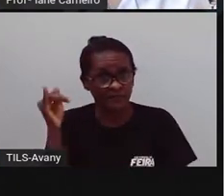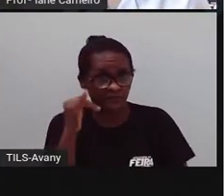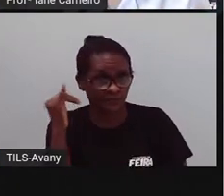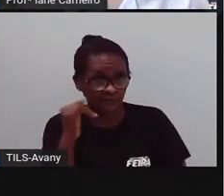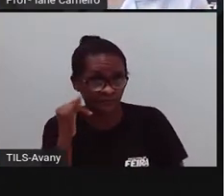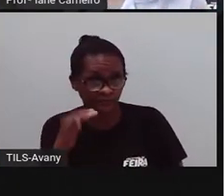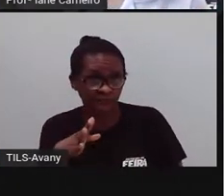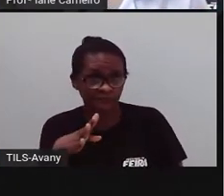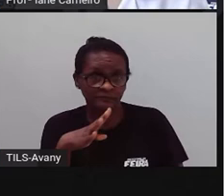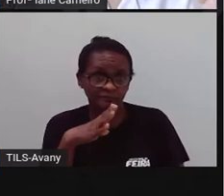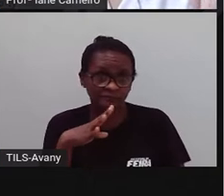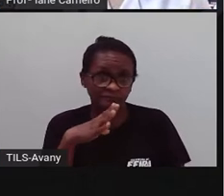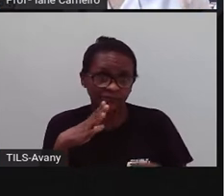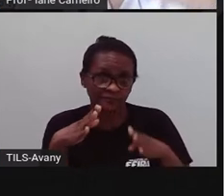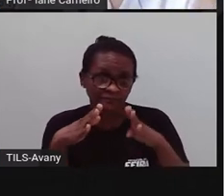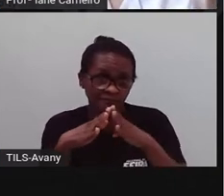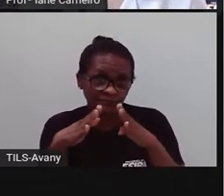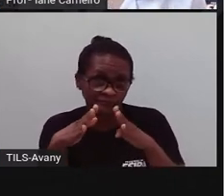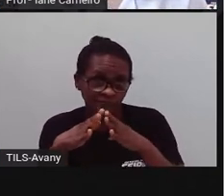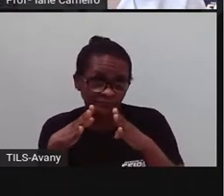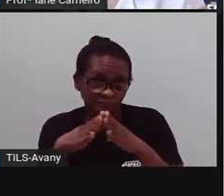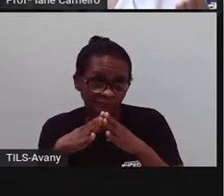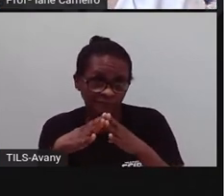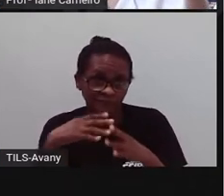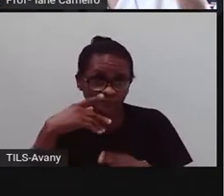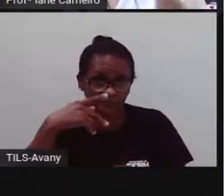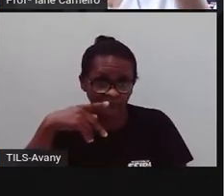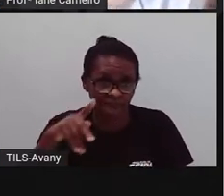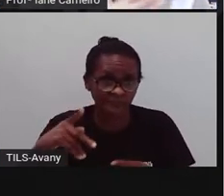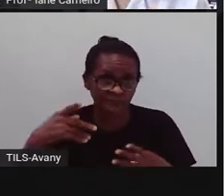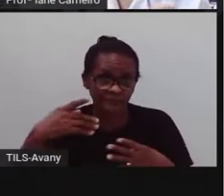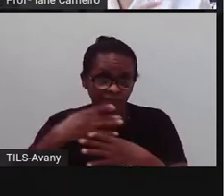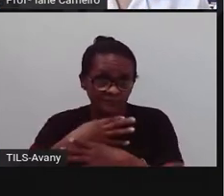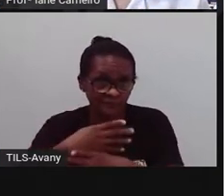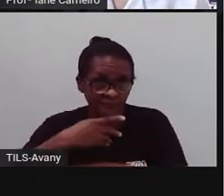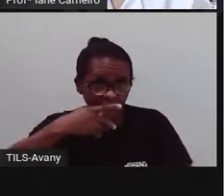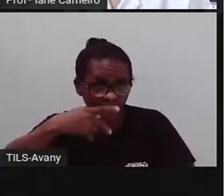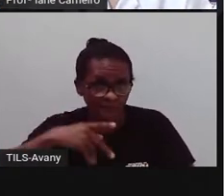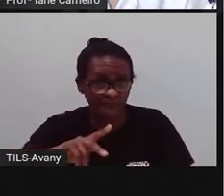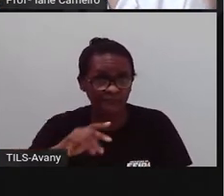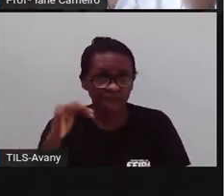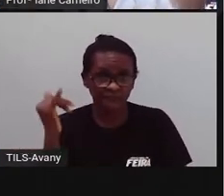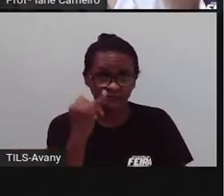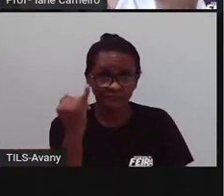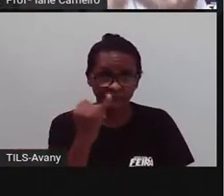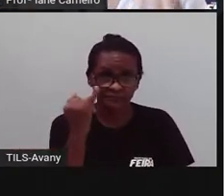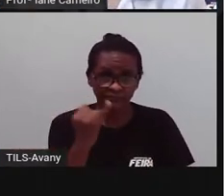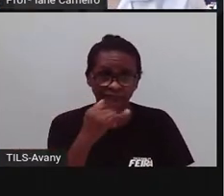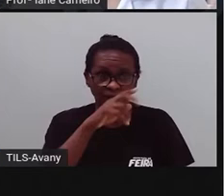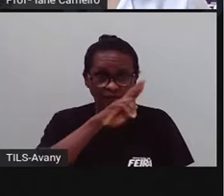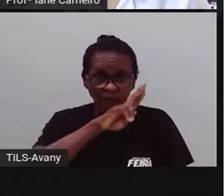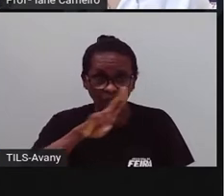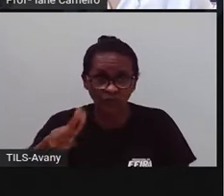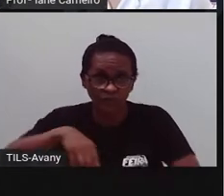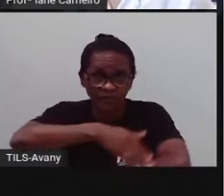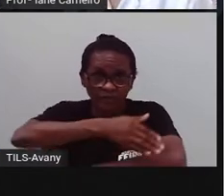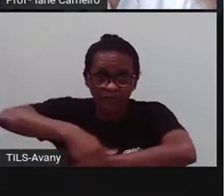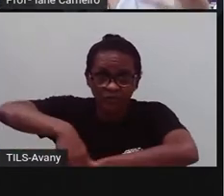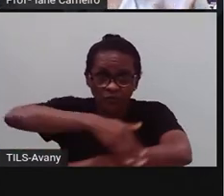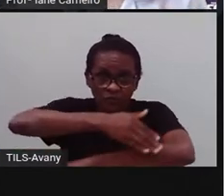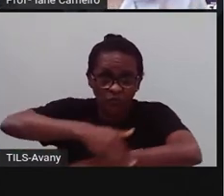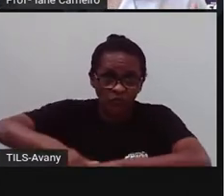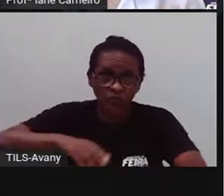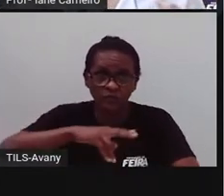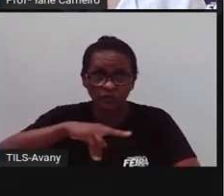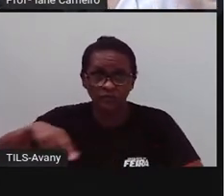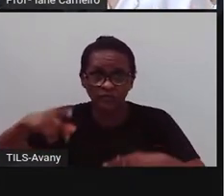também saibam sobre a cidade de vocês, assim como é importante também vocês saberem o nome da rua em que você mora, o